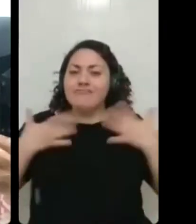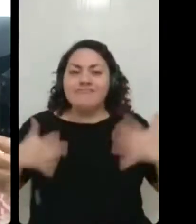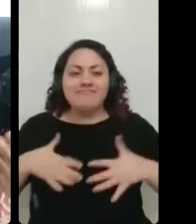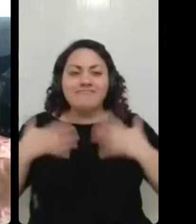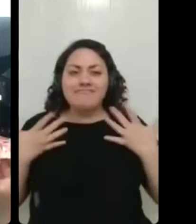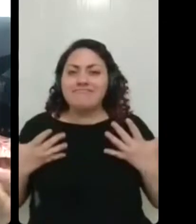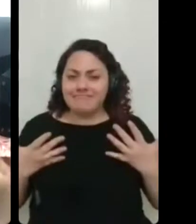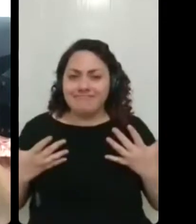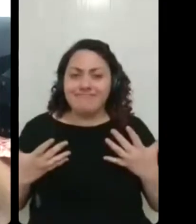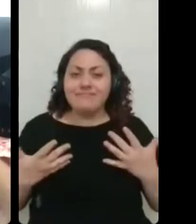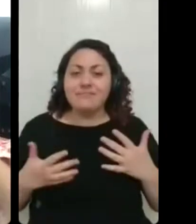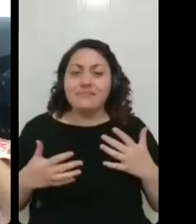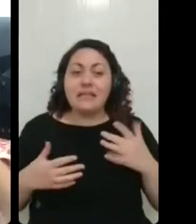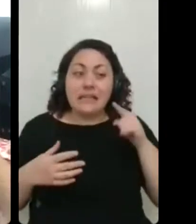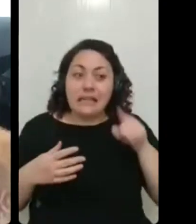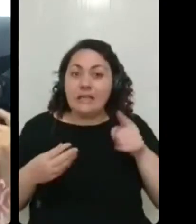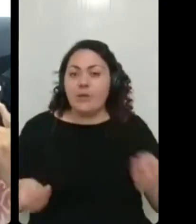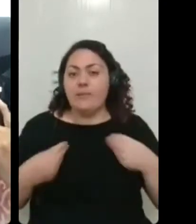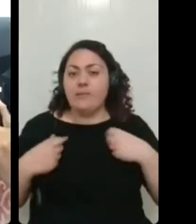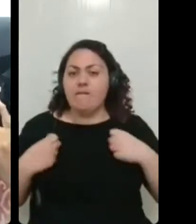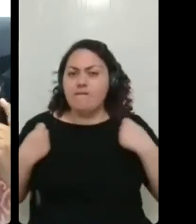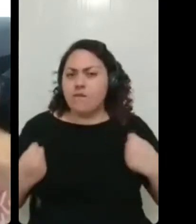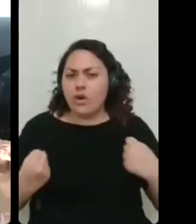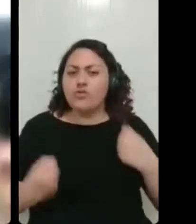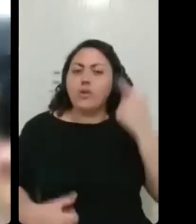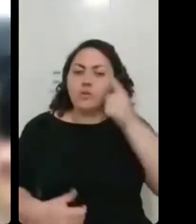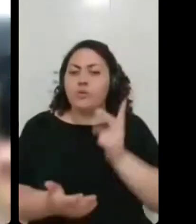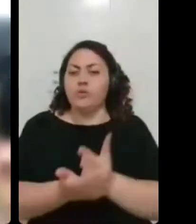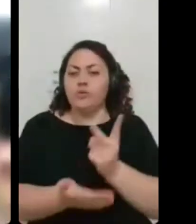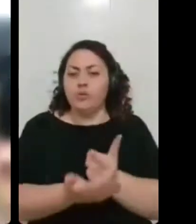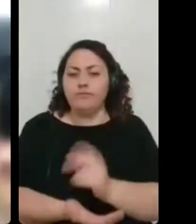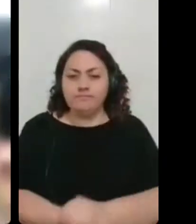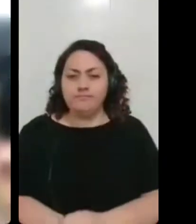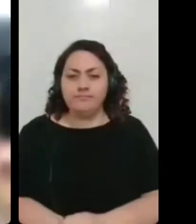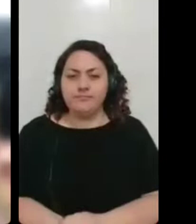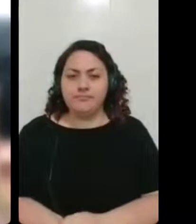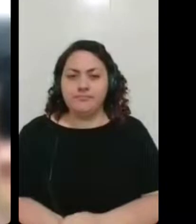que isso me deu muita força, né? Eu lembro que a